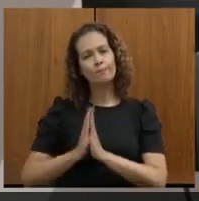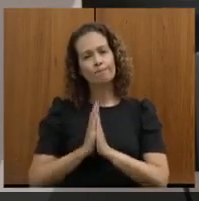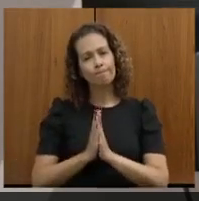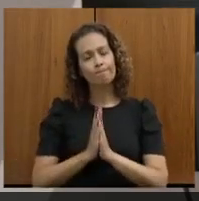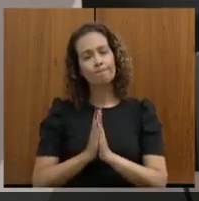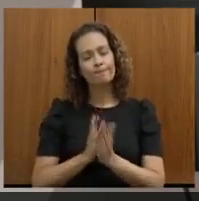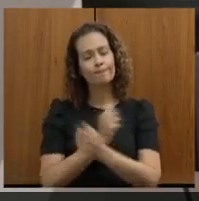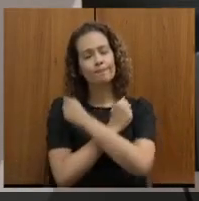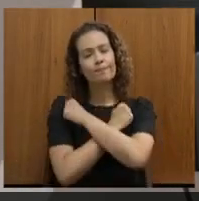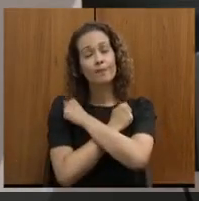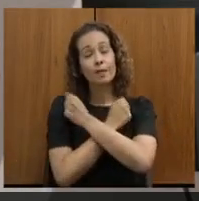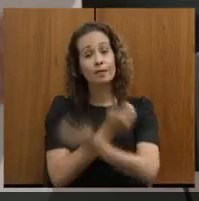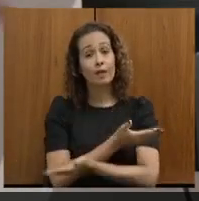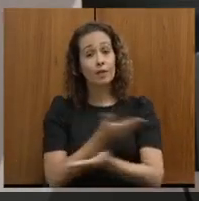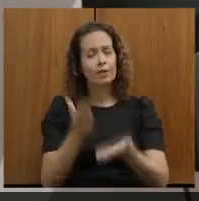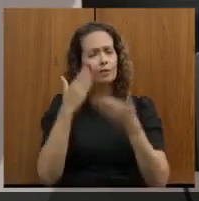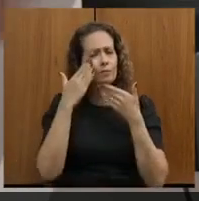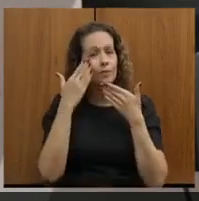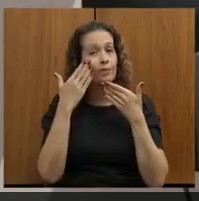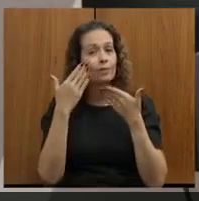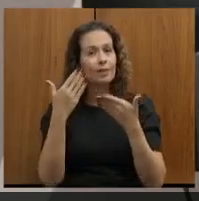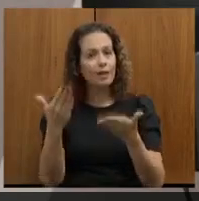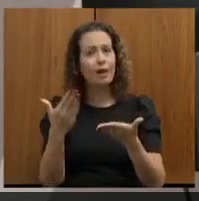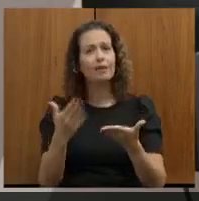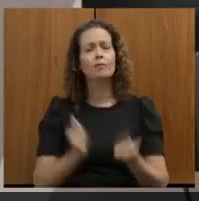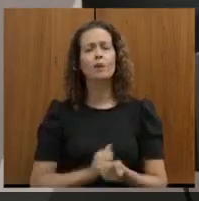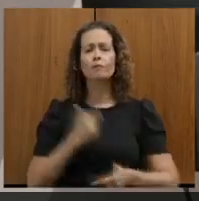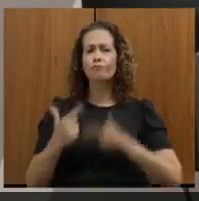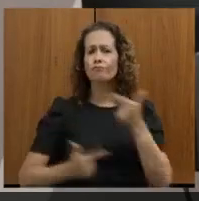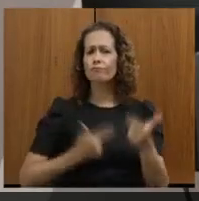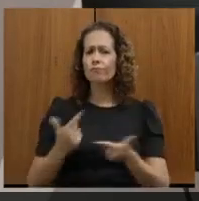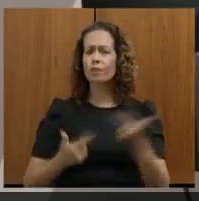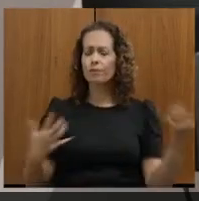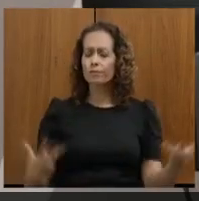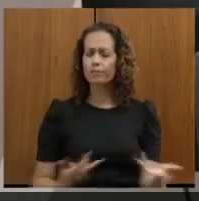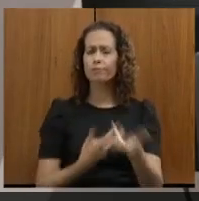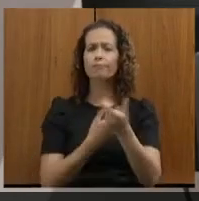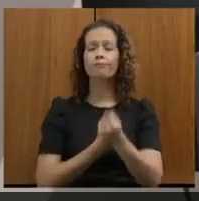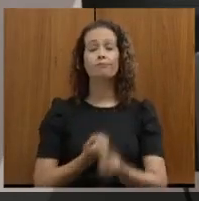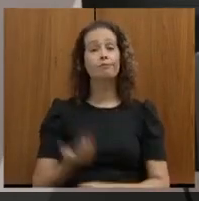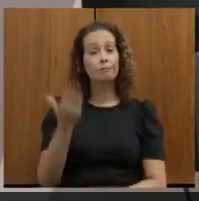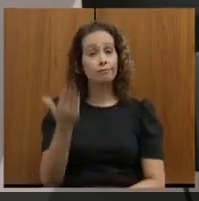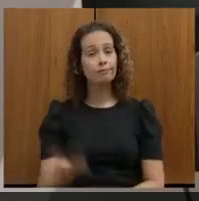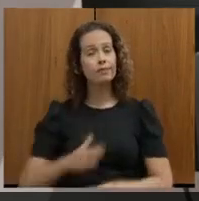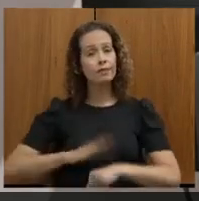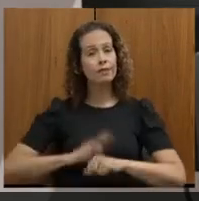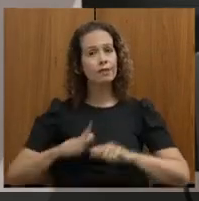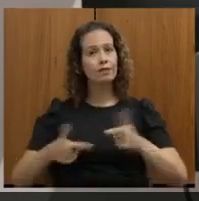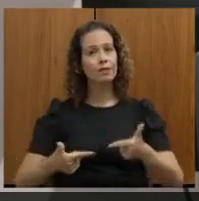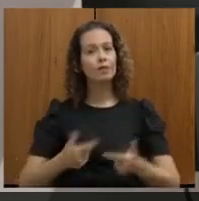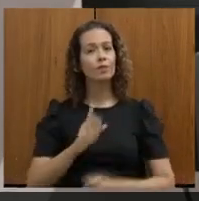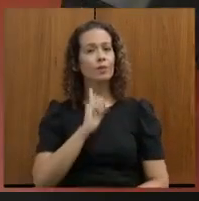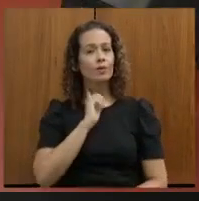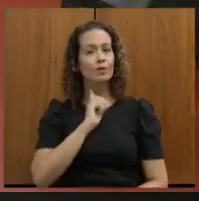Então, um abraço a todos e muito obrigado pelo excelente trabalho que você, Fernando, tem feito pelo nosso Estado.